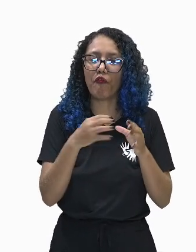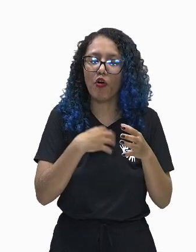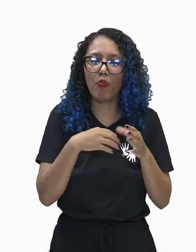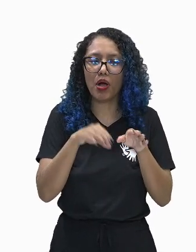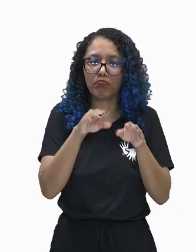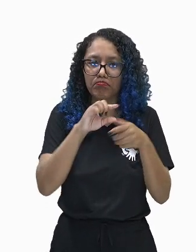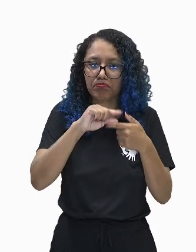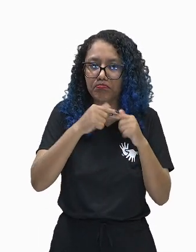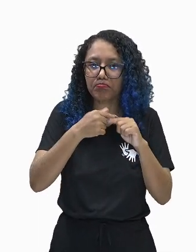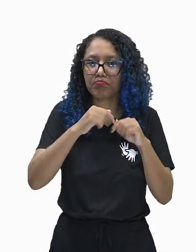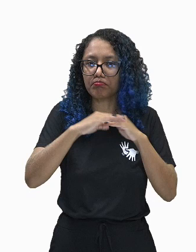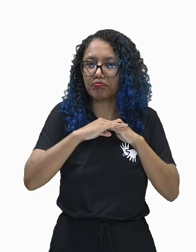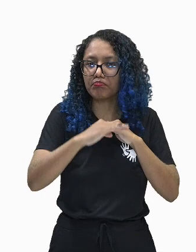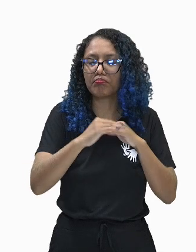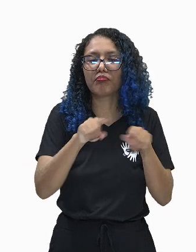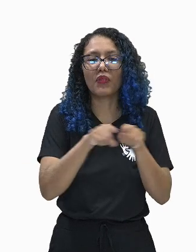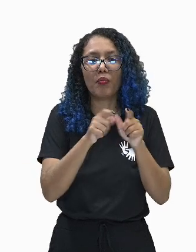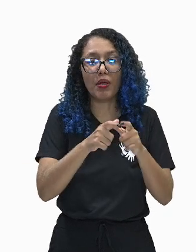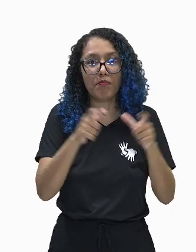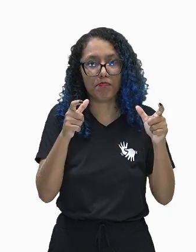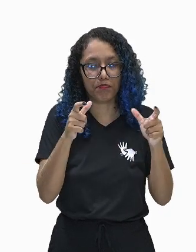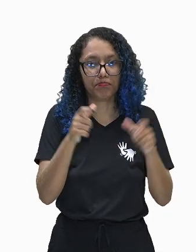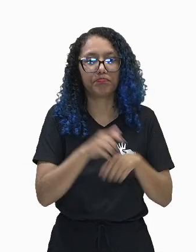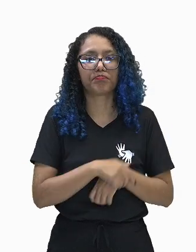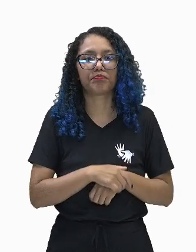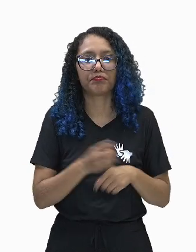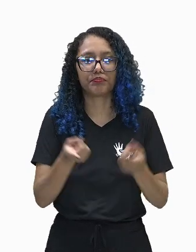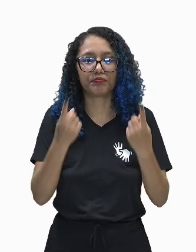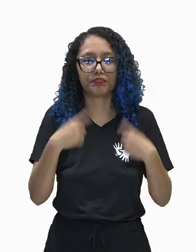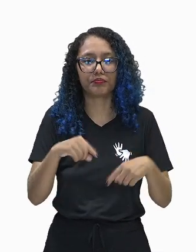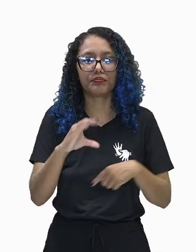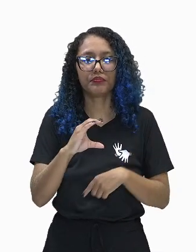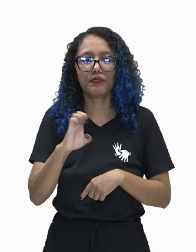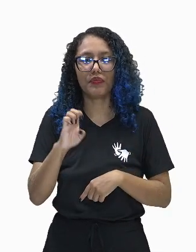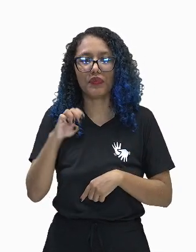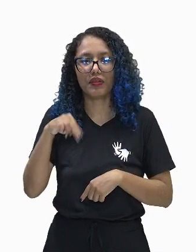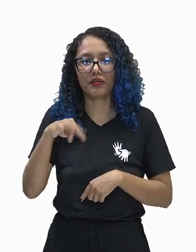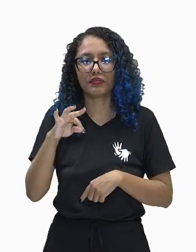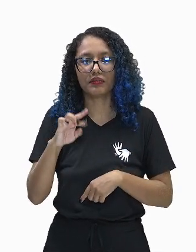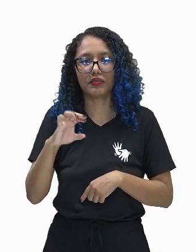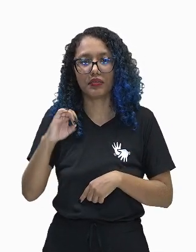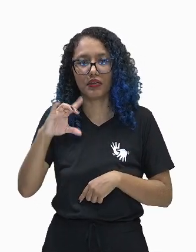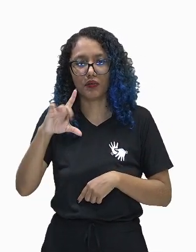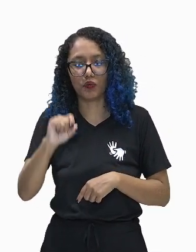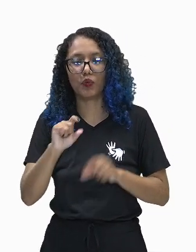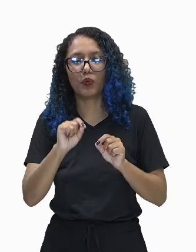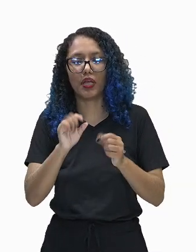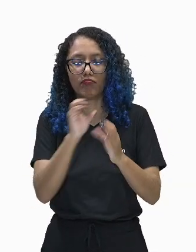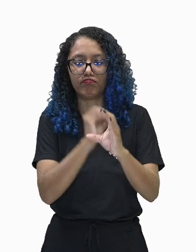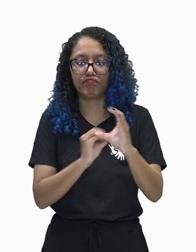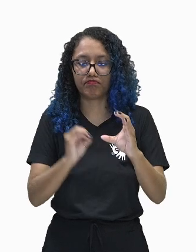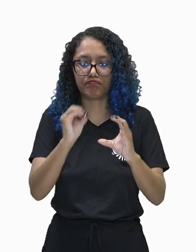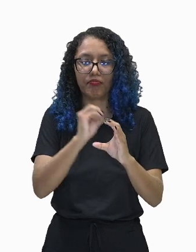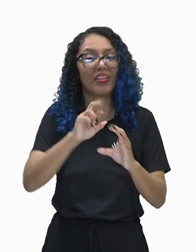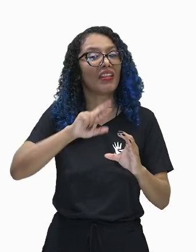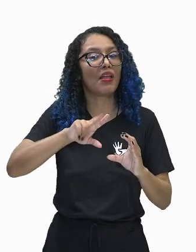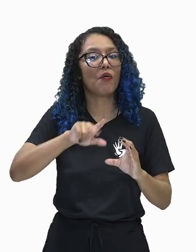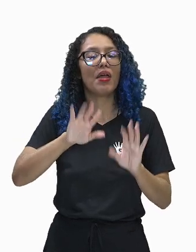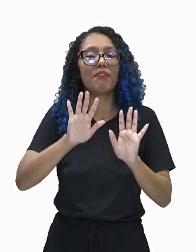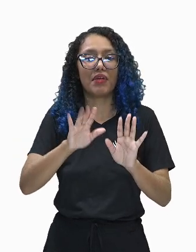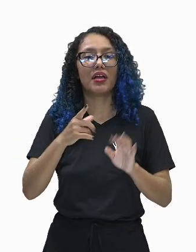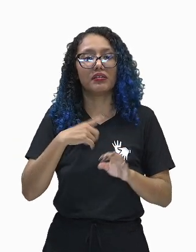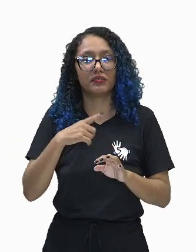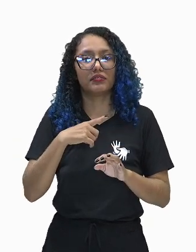Centríolos são um tipo de estrutura, não é uma organela membranosa, mas que estará presente